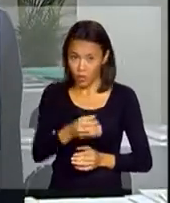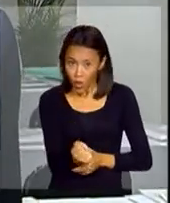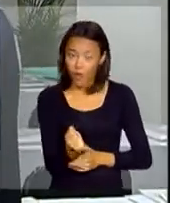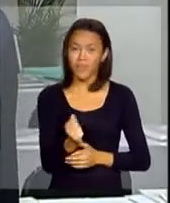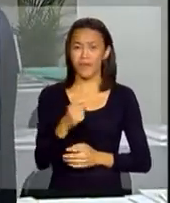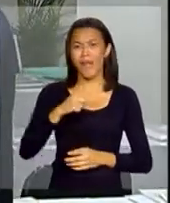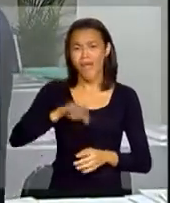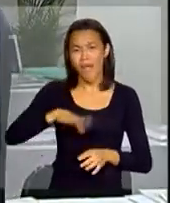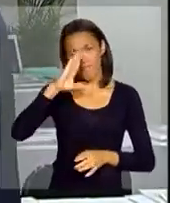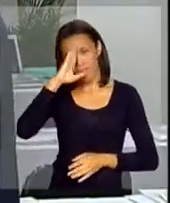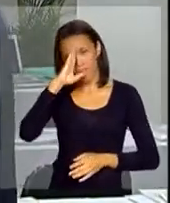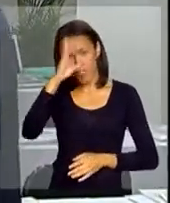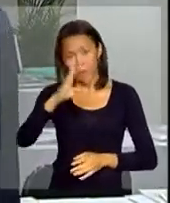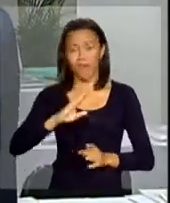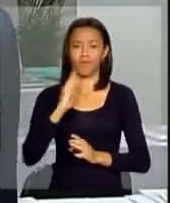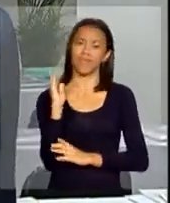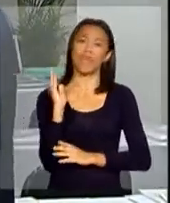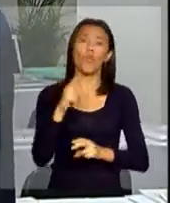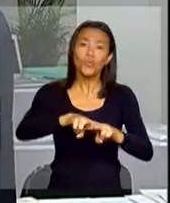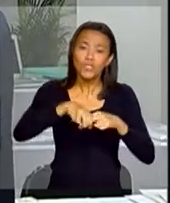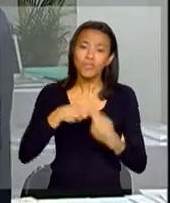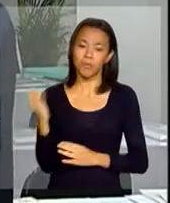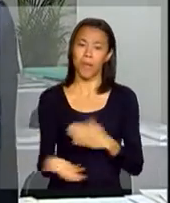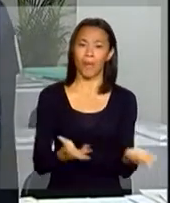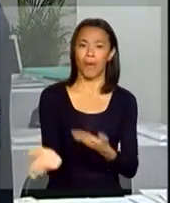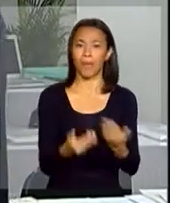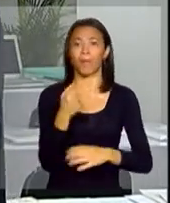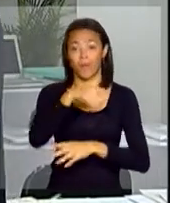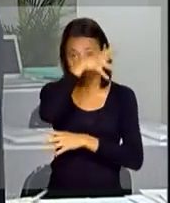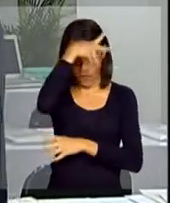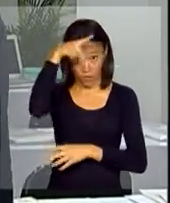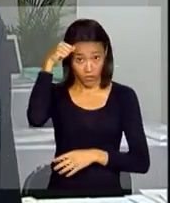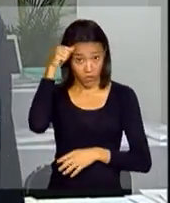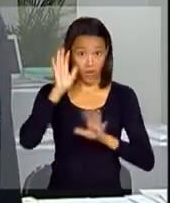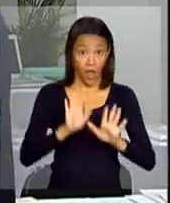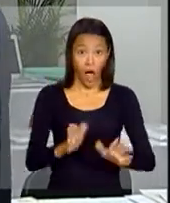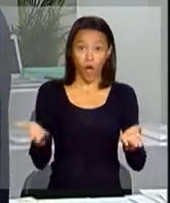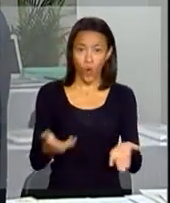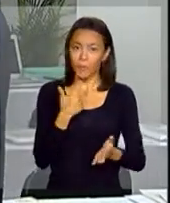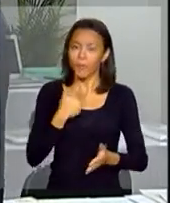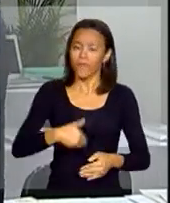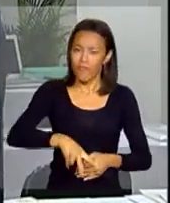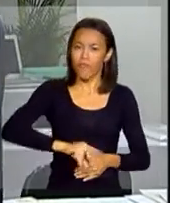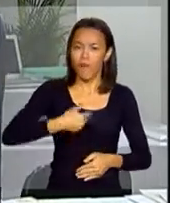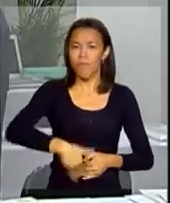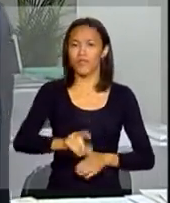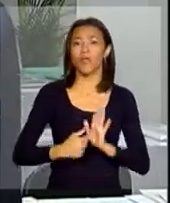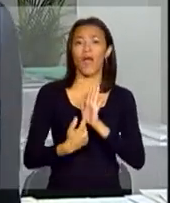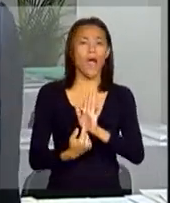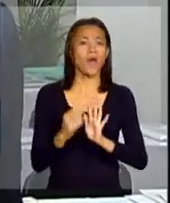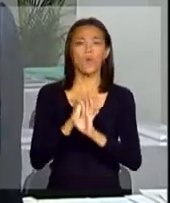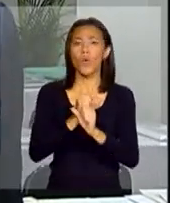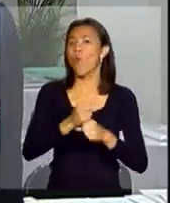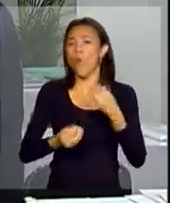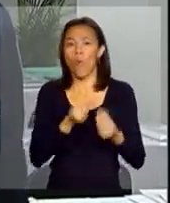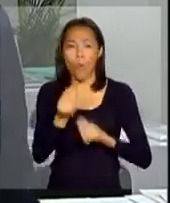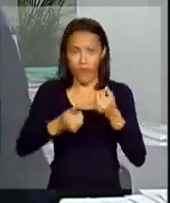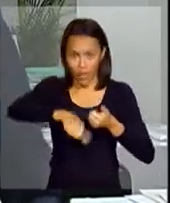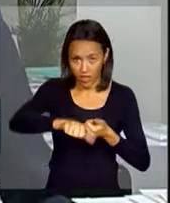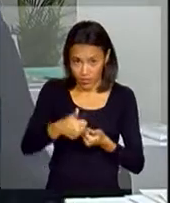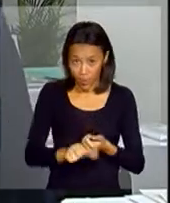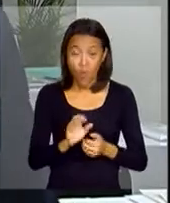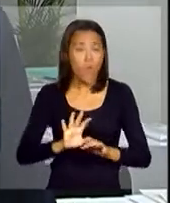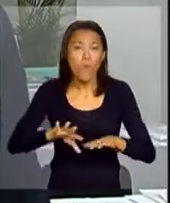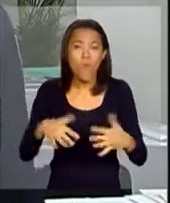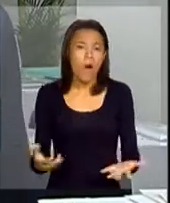das principais causas de desmatamento na Amazônia. No balanço que vai ser apresentado logo mais aqui em Brasília, a expectativa é para saber